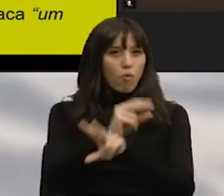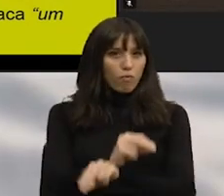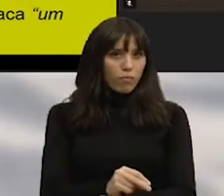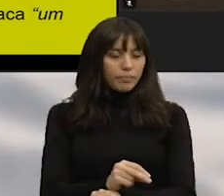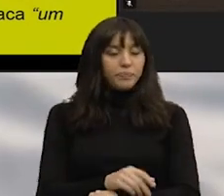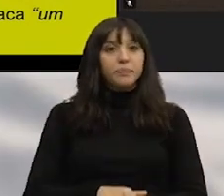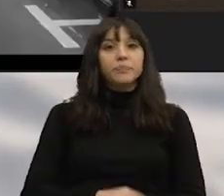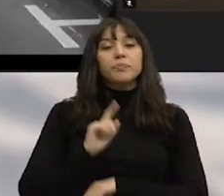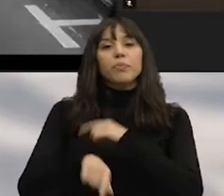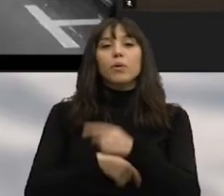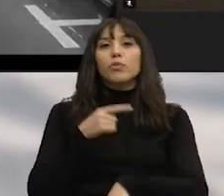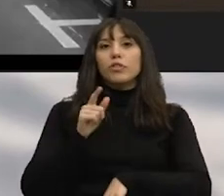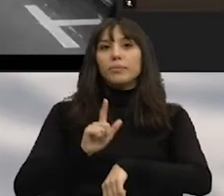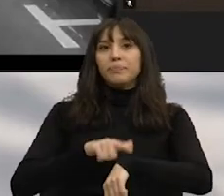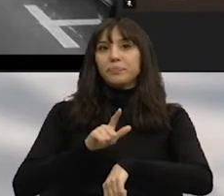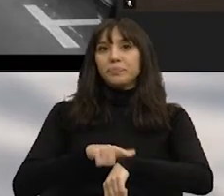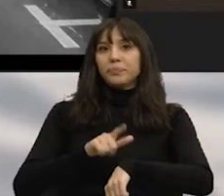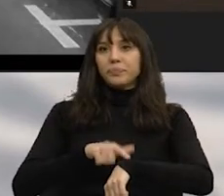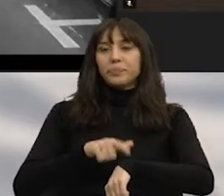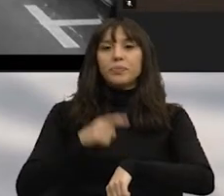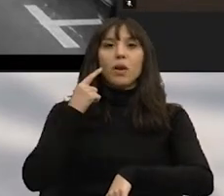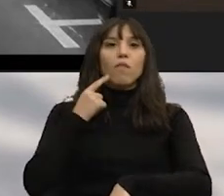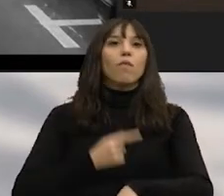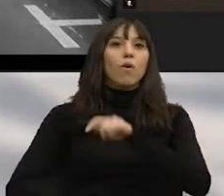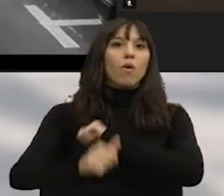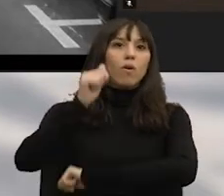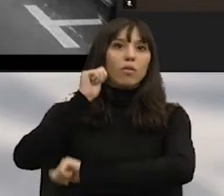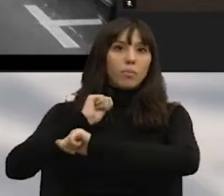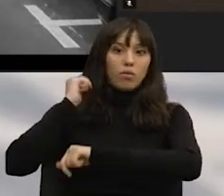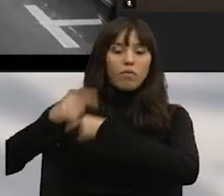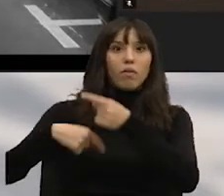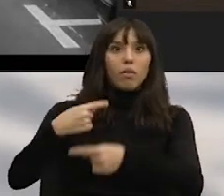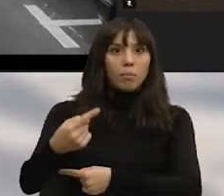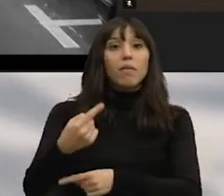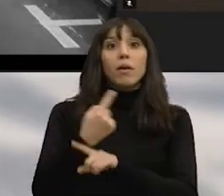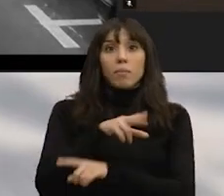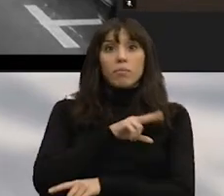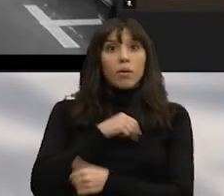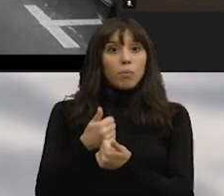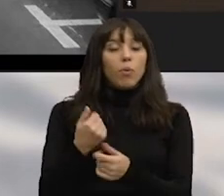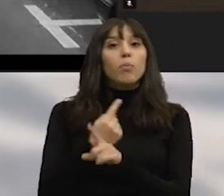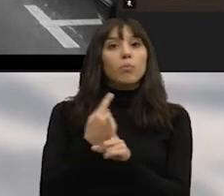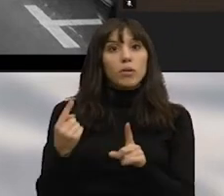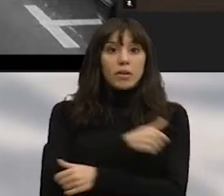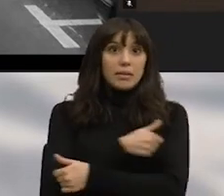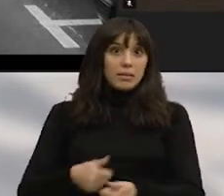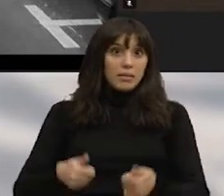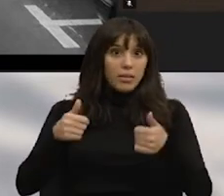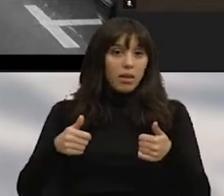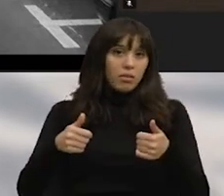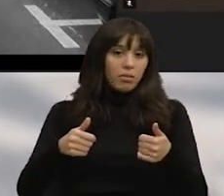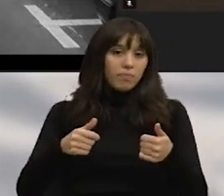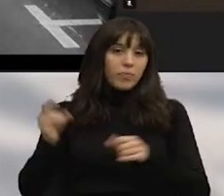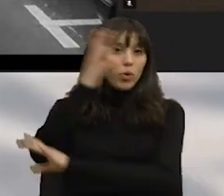Depois, temos uma viagem no tempo. É um galardão importante, porque Lisboa é a primeira cidade da Europa, quiçá do mundo,